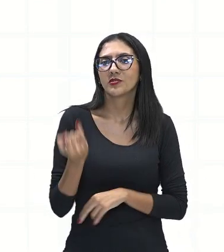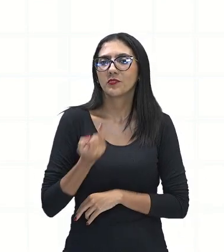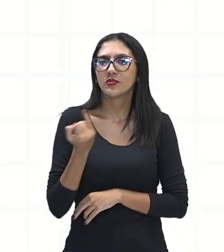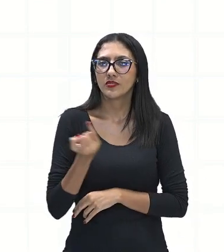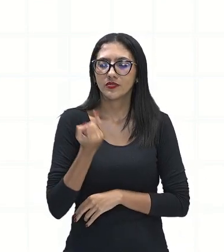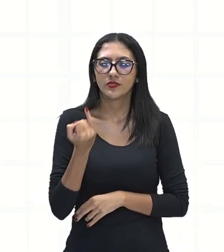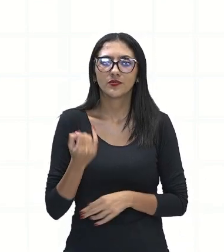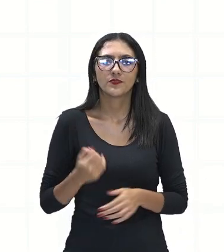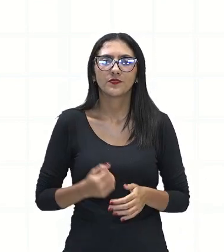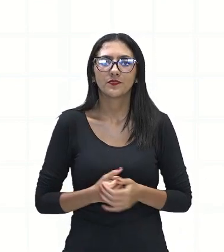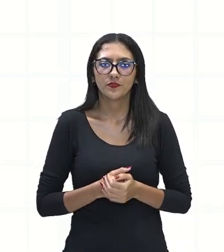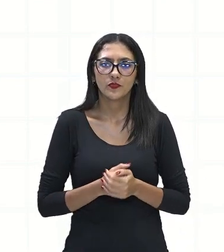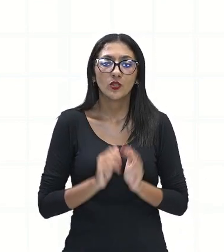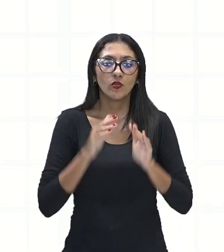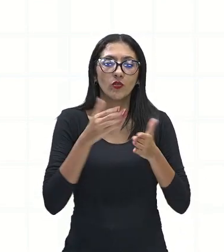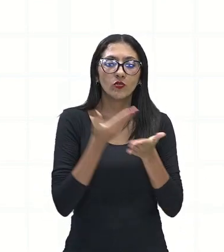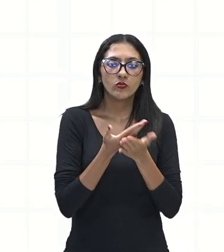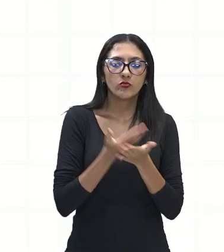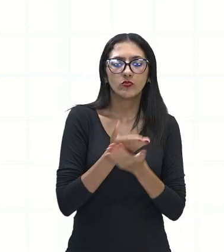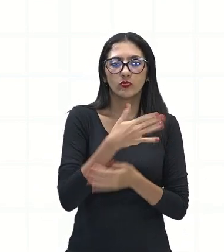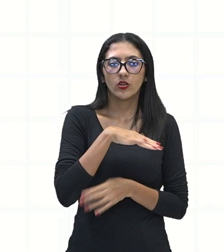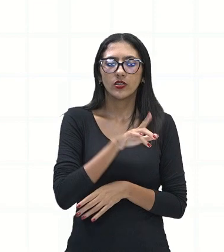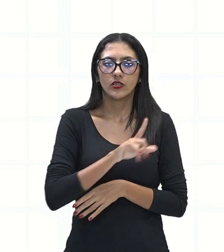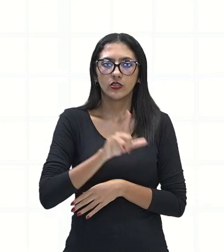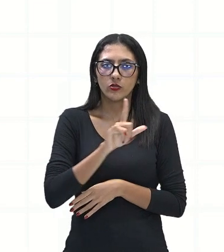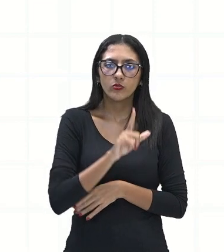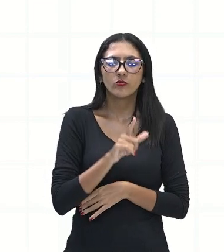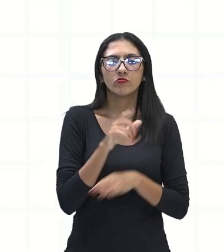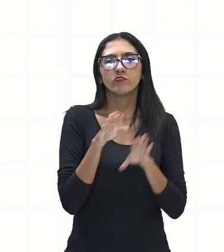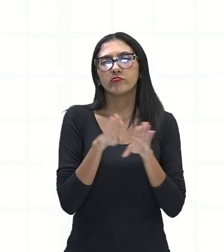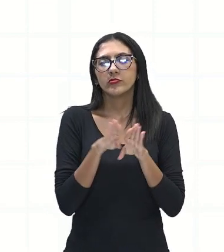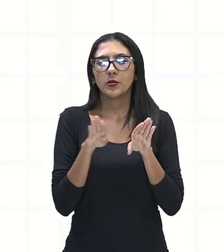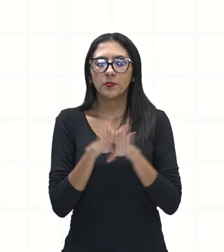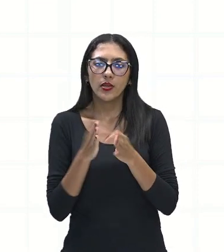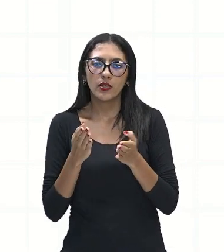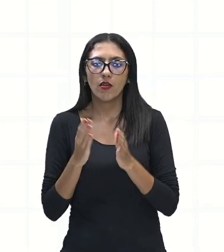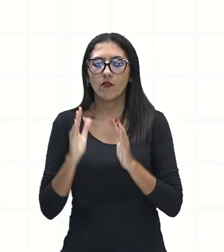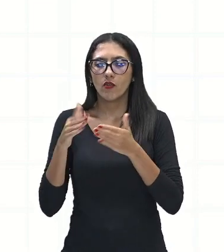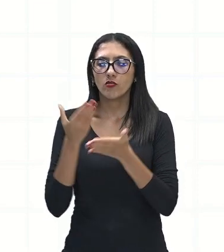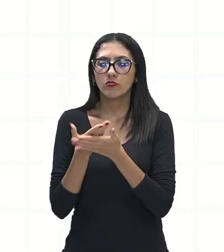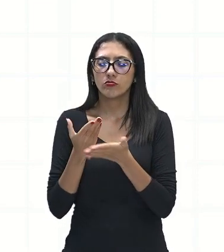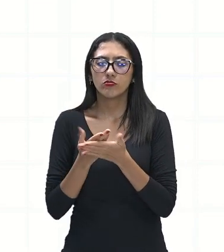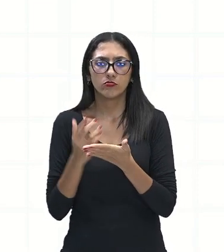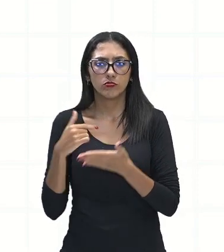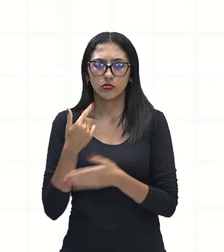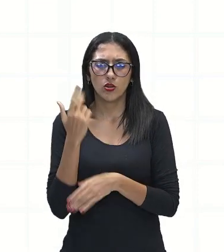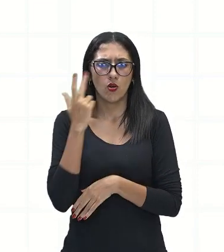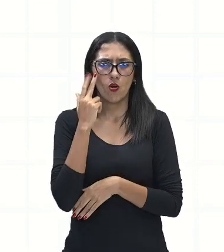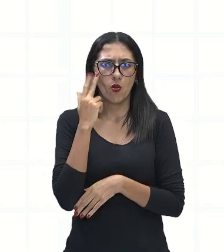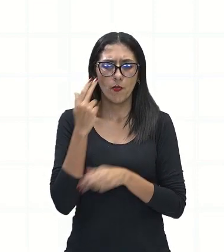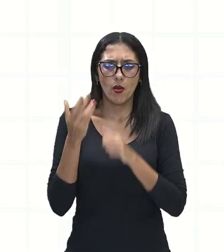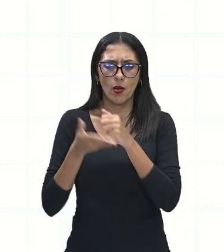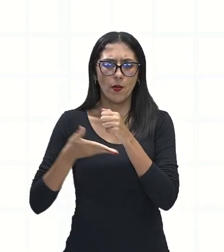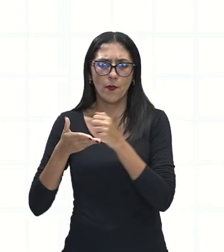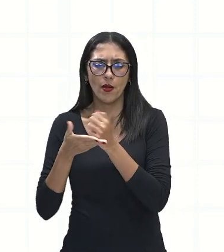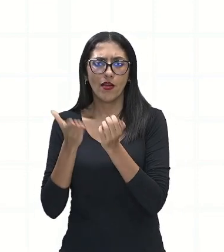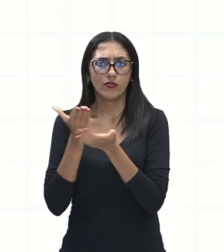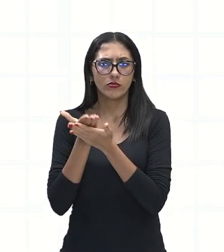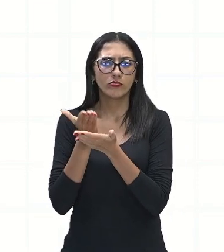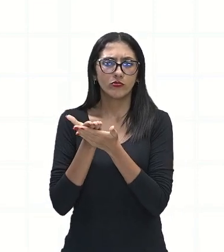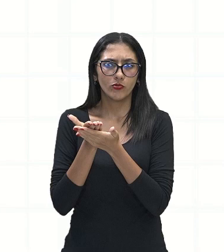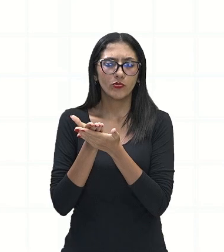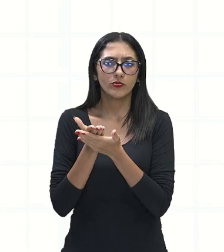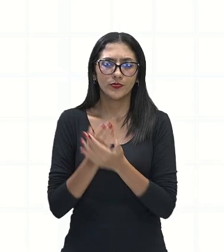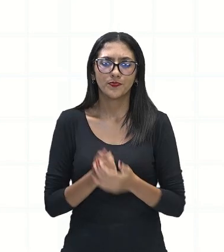Tanto para os estudos da literatura, quanto para os estudos normais, né? Mesmo na escola, né?